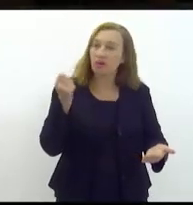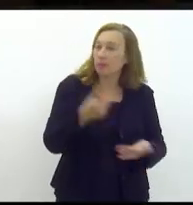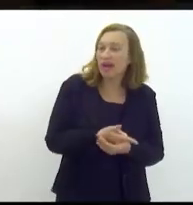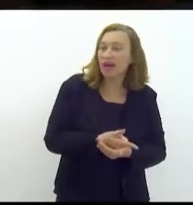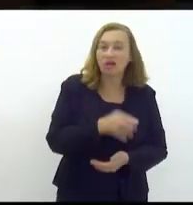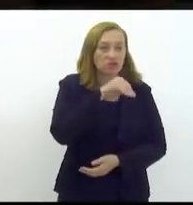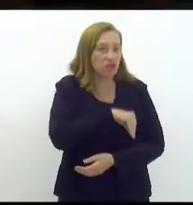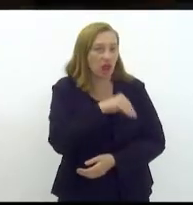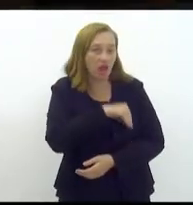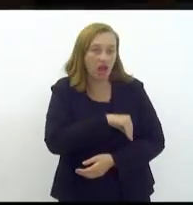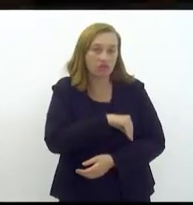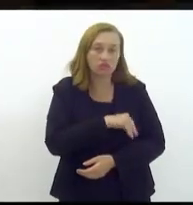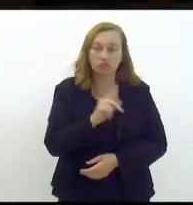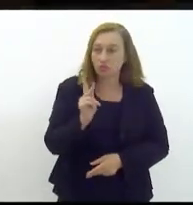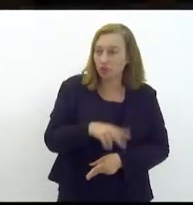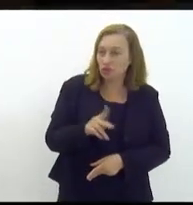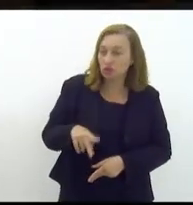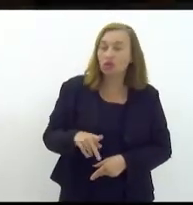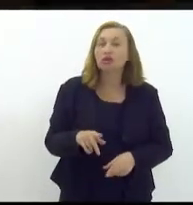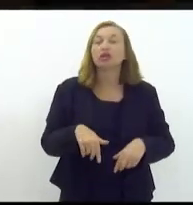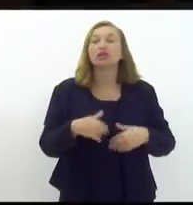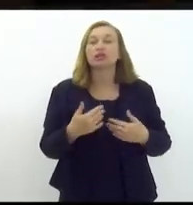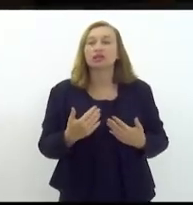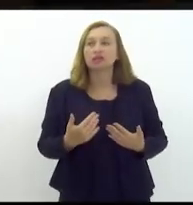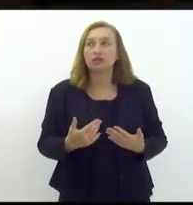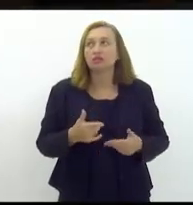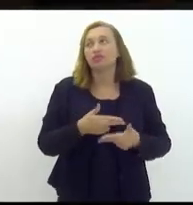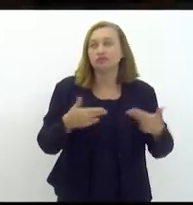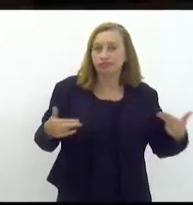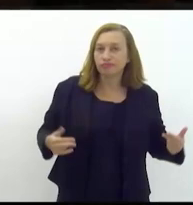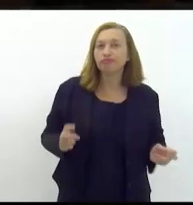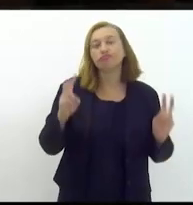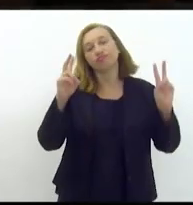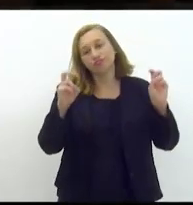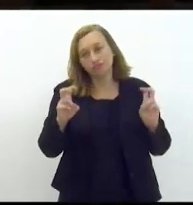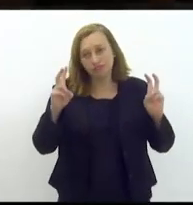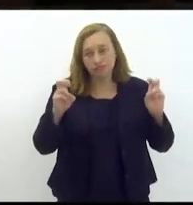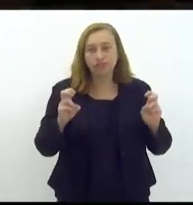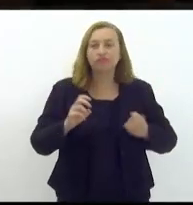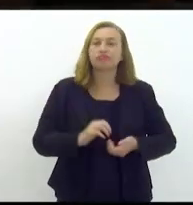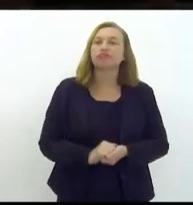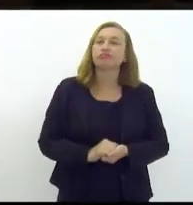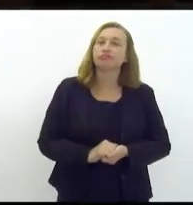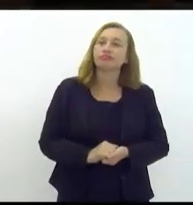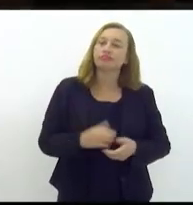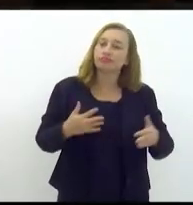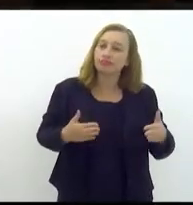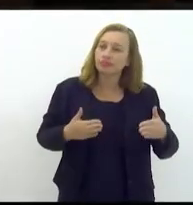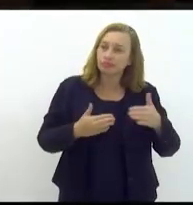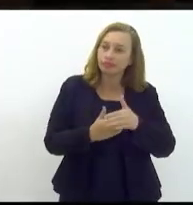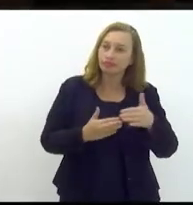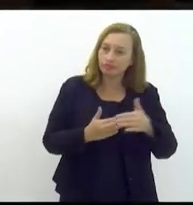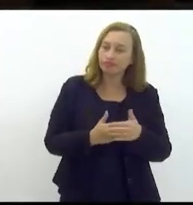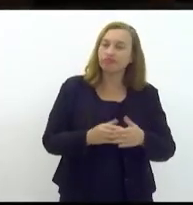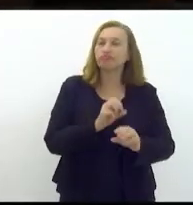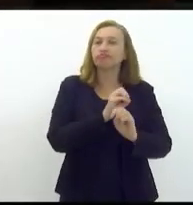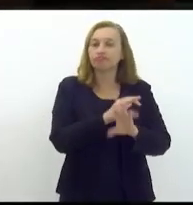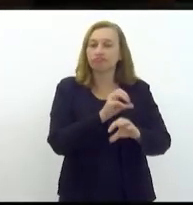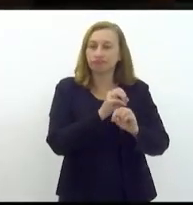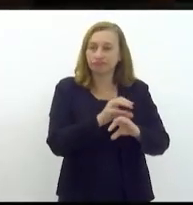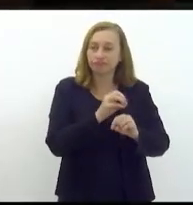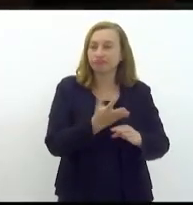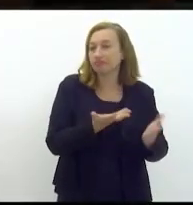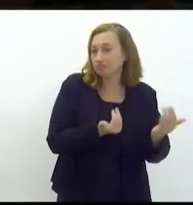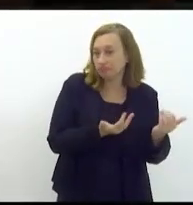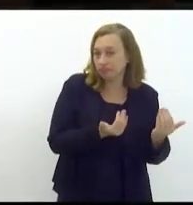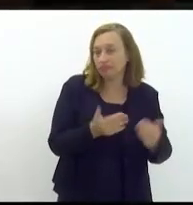piso do magistério ou seja a gente tem várias situações que impactam a educação dos